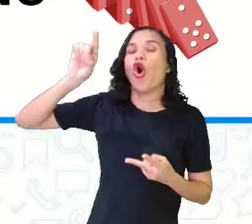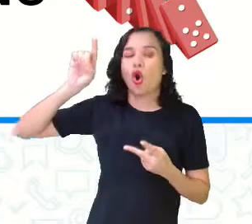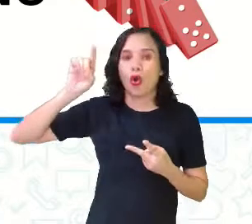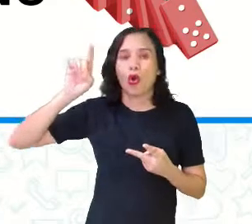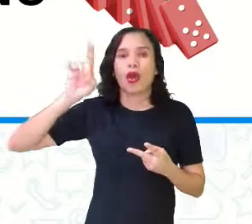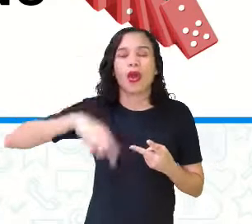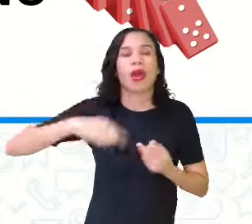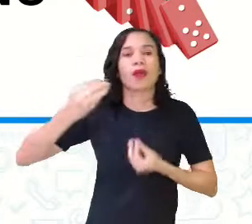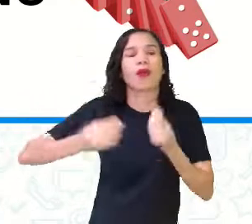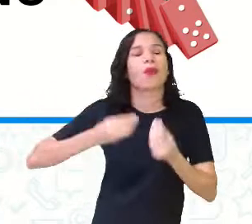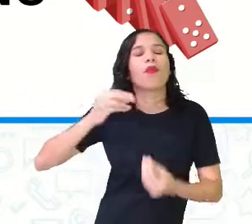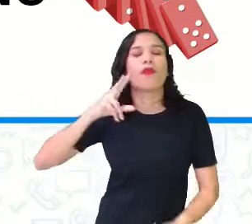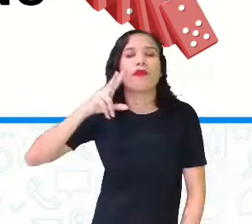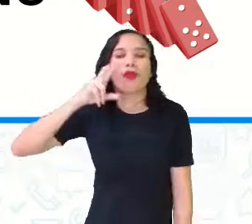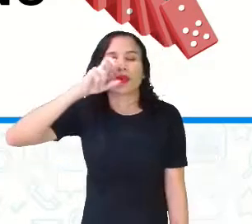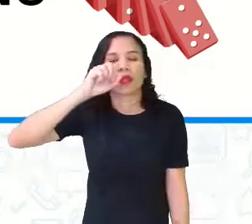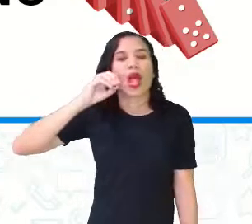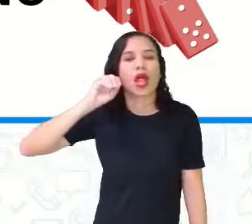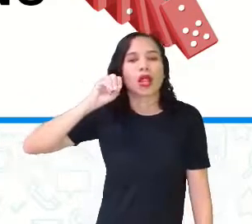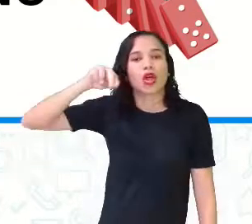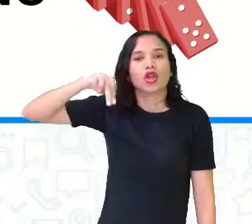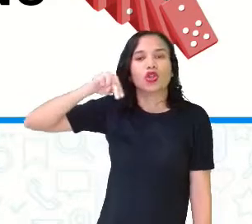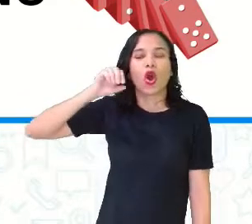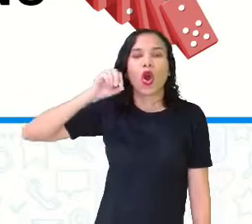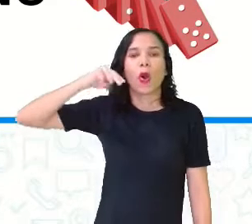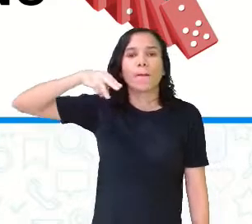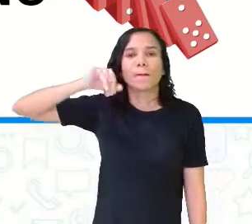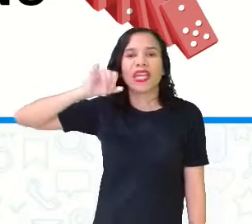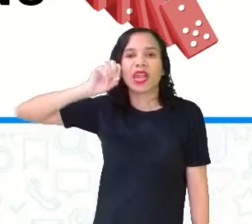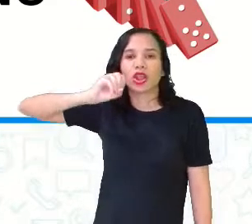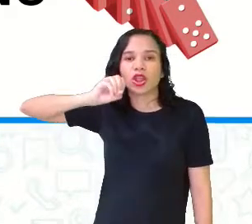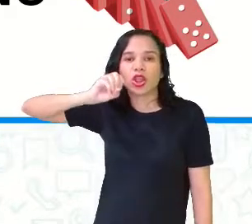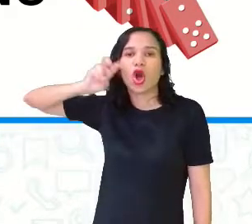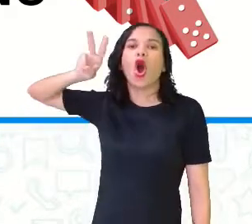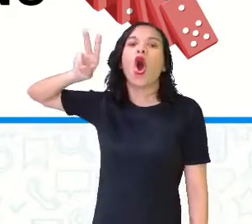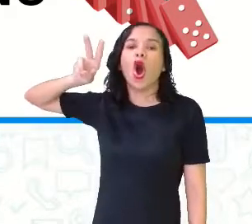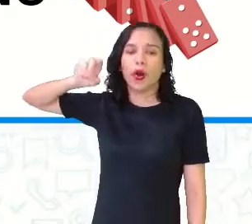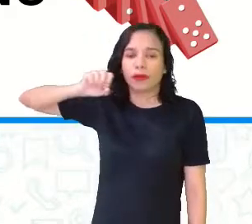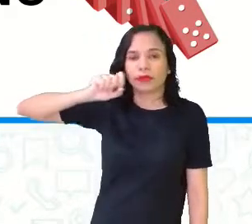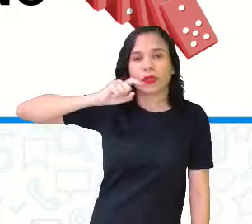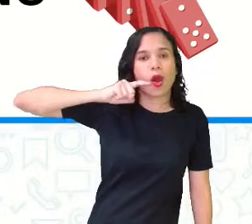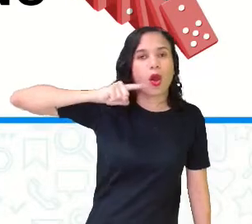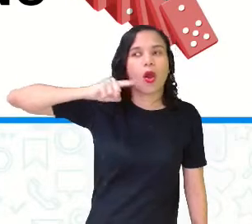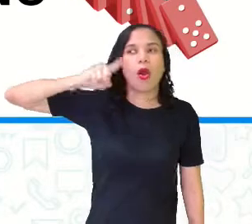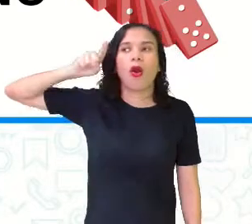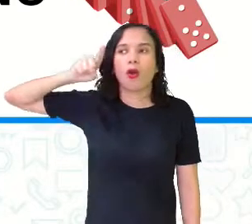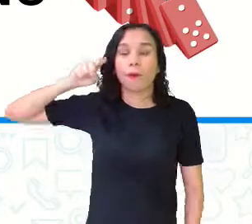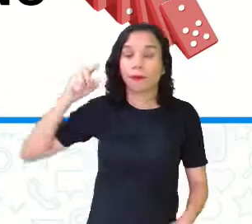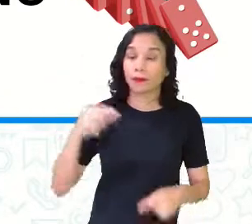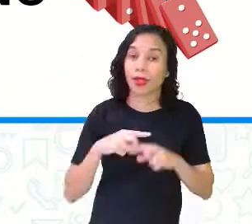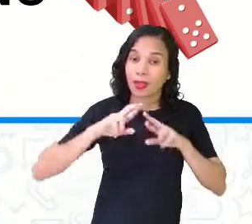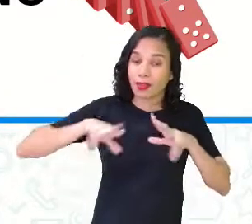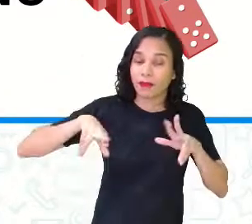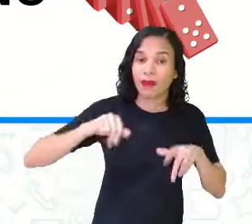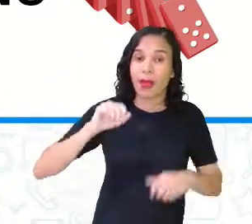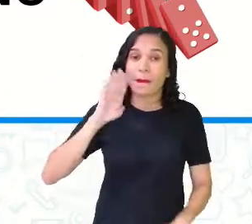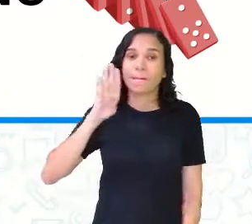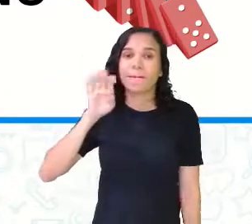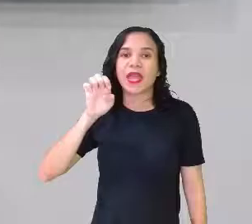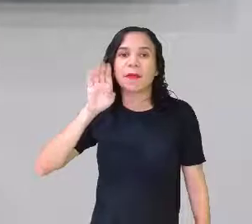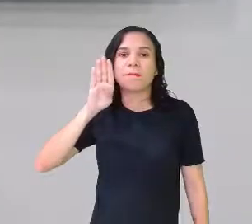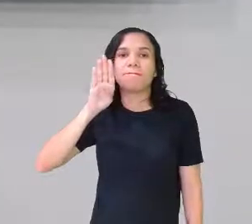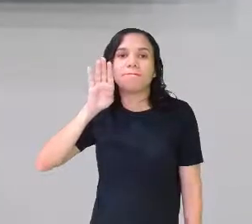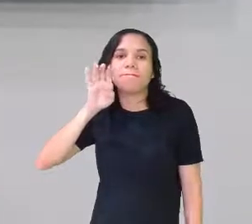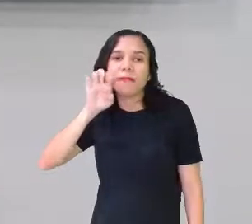aberto. Veja que na palavra bebê, nós já temos aquele som meio que saindo, não é mais abafado.